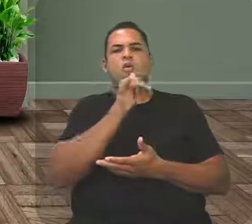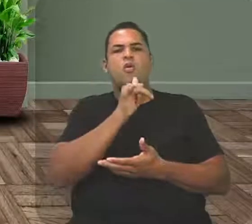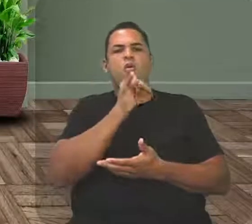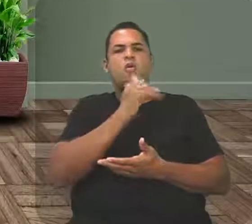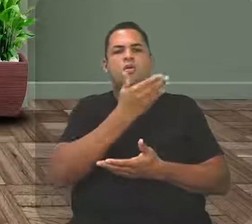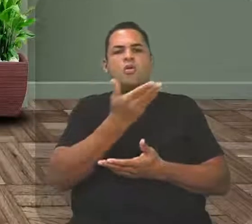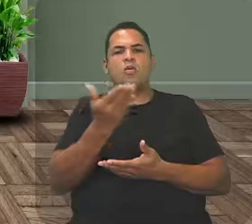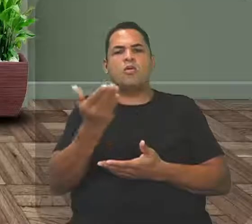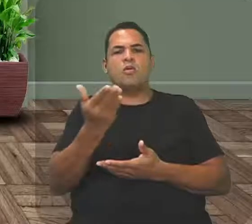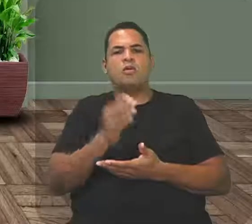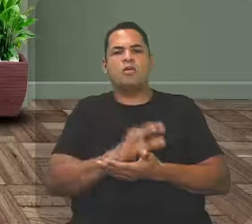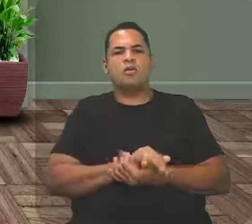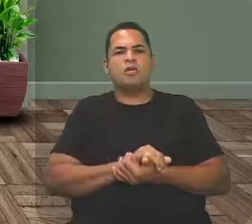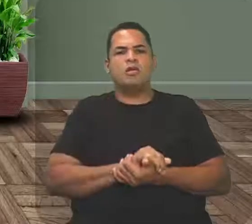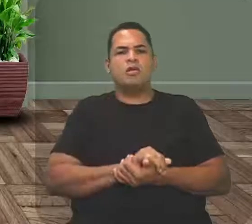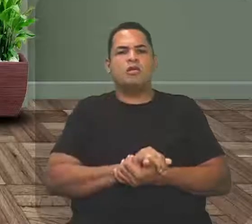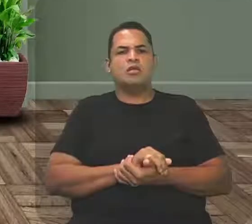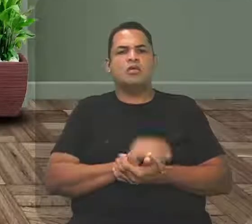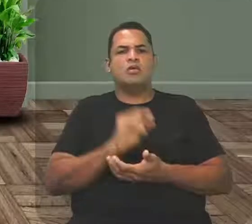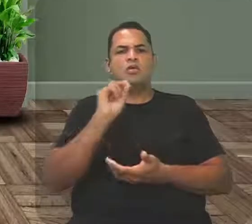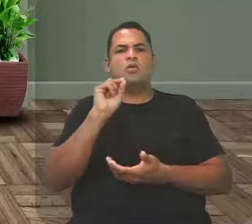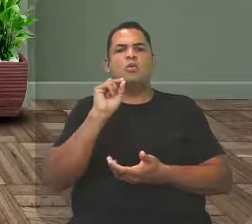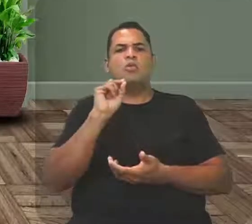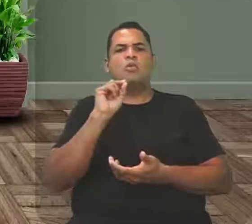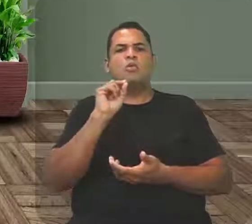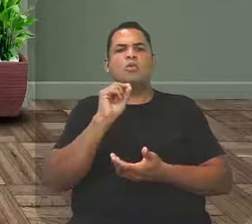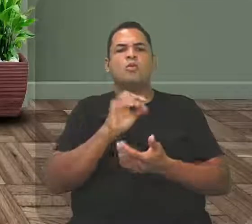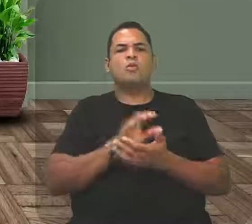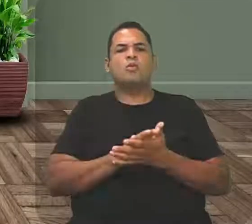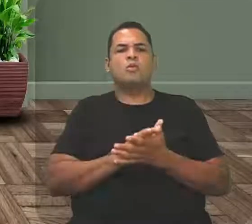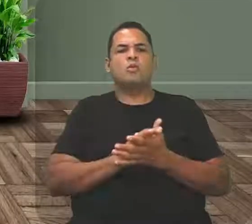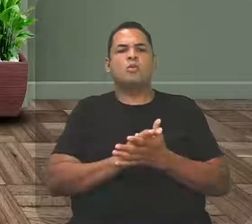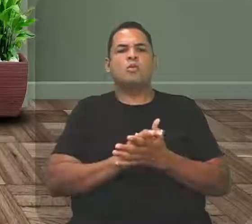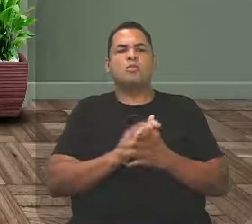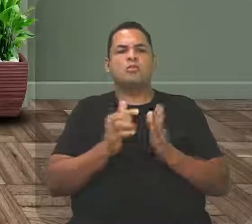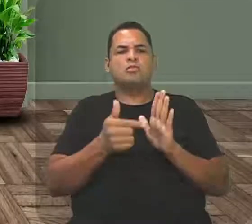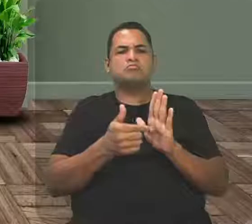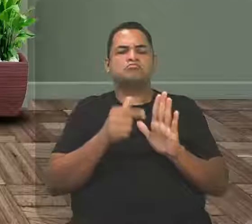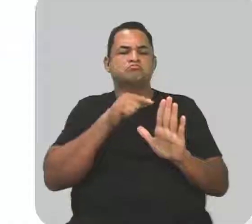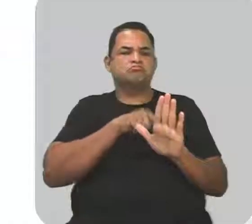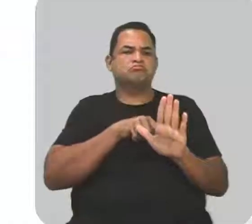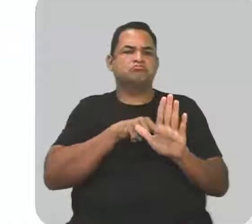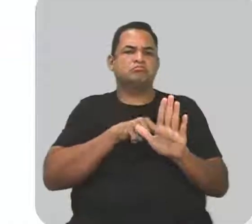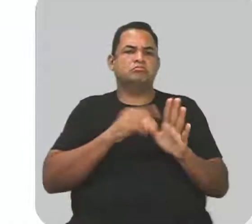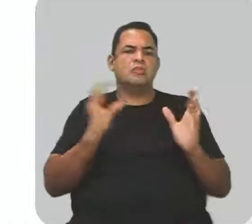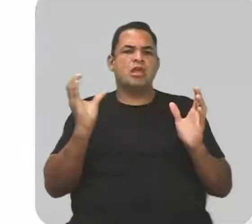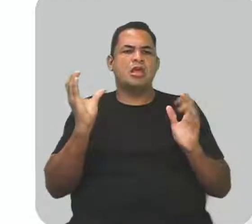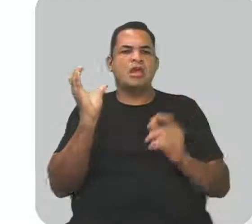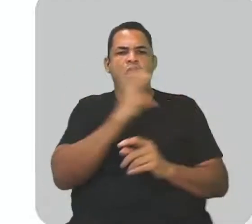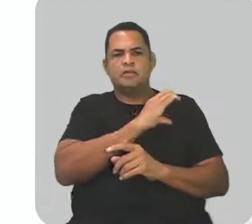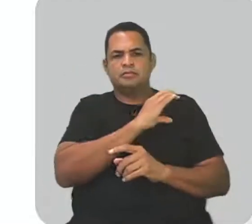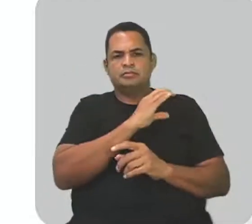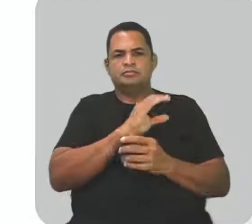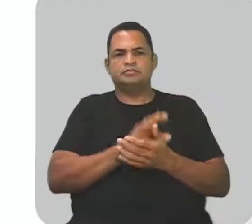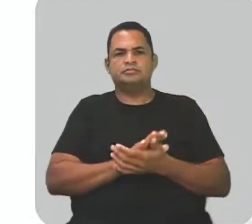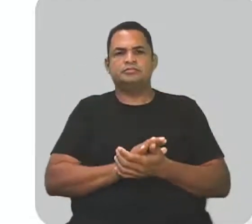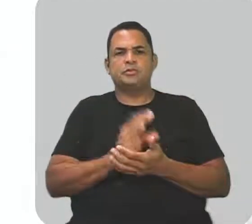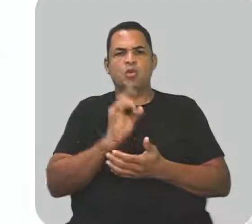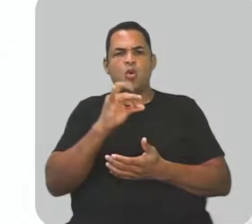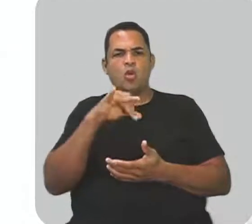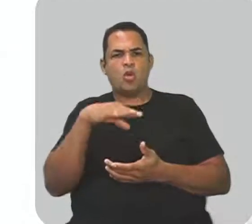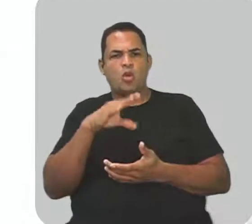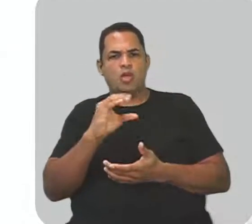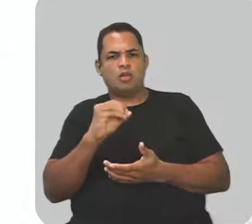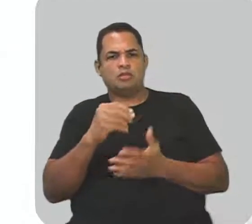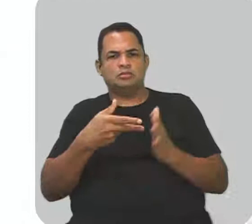você. Vamos aí agora dizer pra você o é essa conotação de uma forma bem sucinta. Vamos lá. Então, a conotação, ela